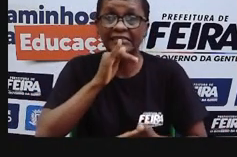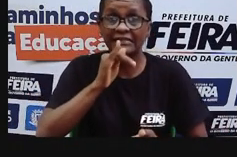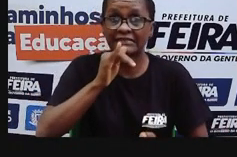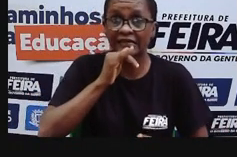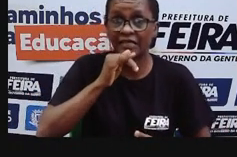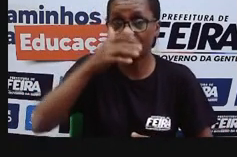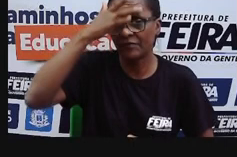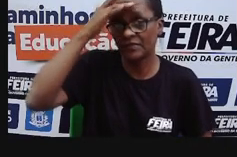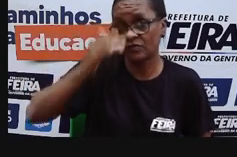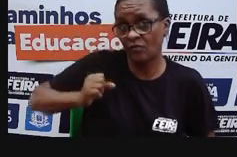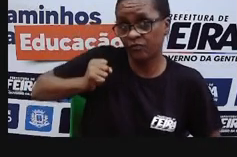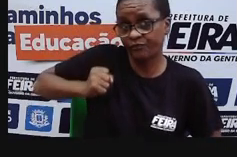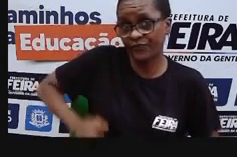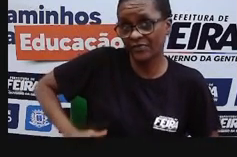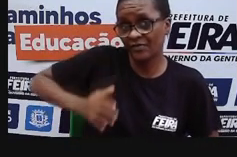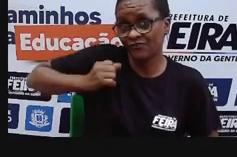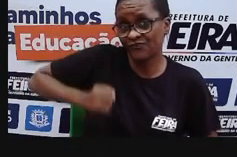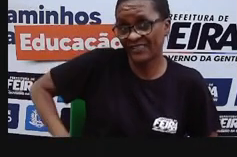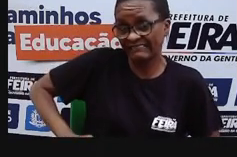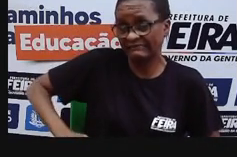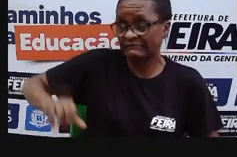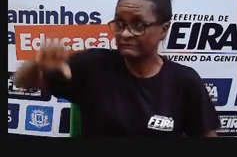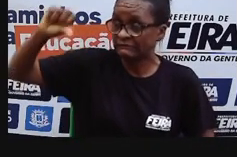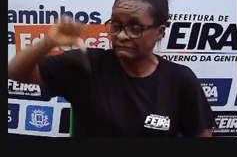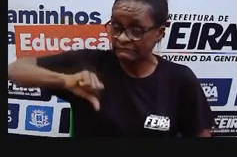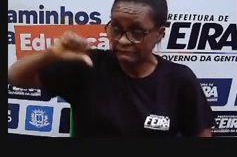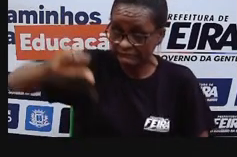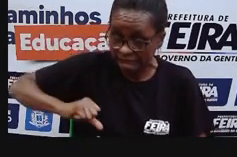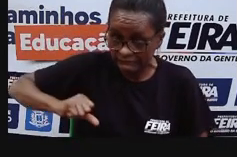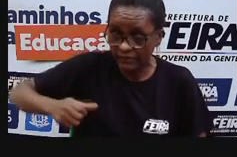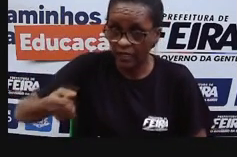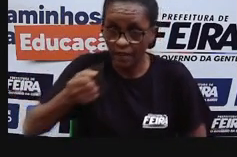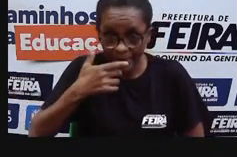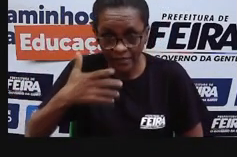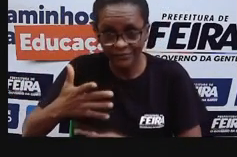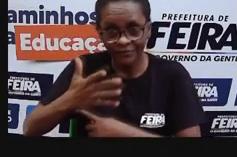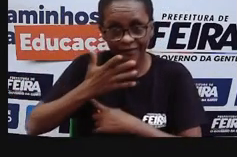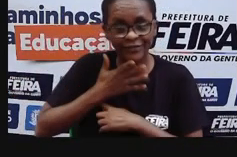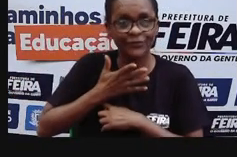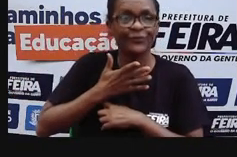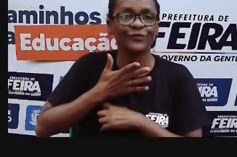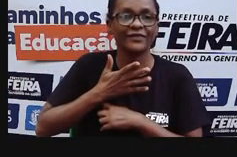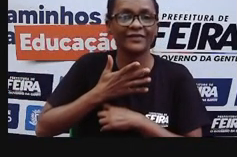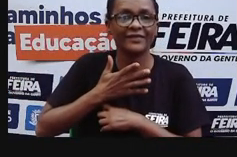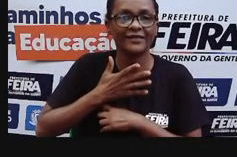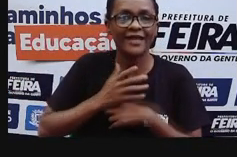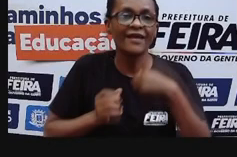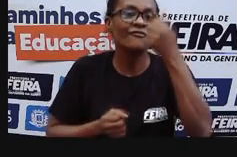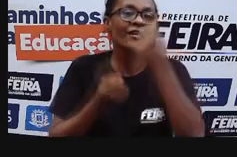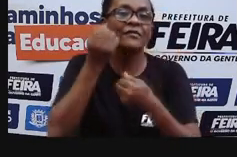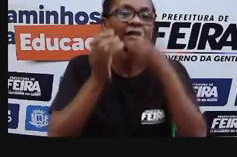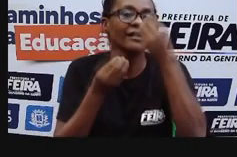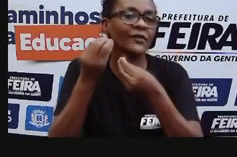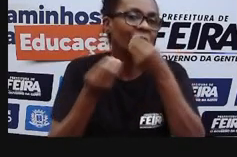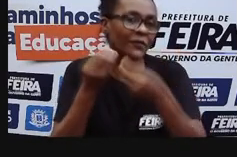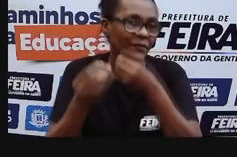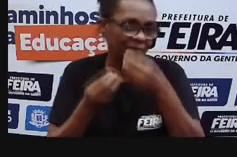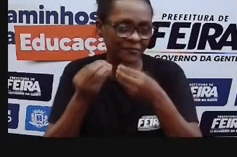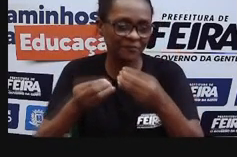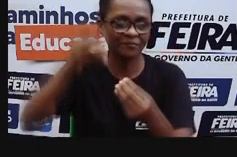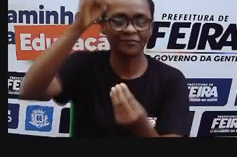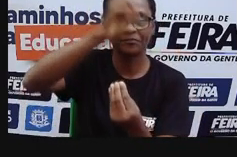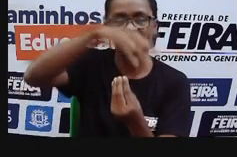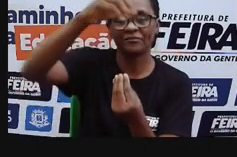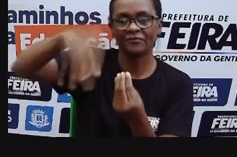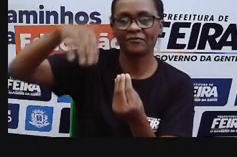horripilantes, nem sempre, né? Eles vão ter funções essenciais para a nossa saúde, tá? Outra função muito